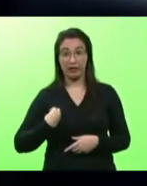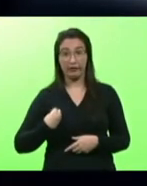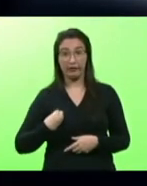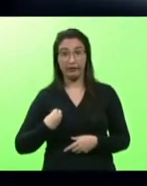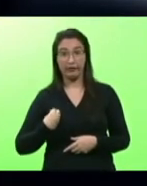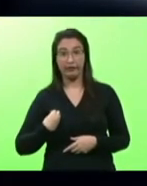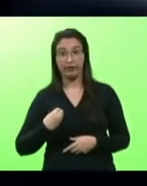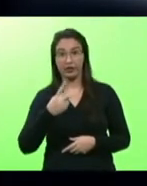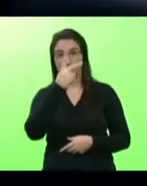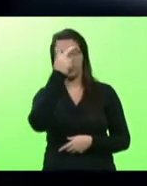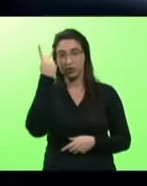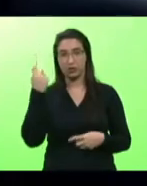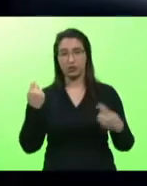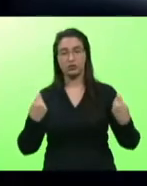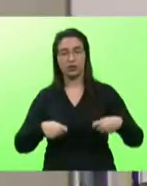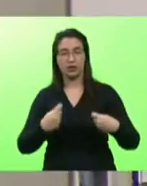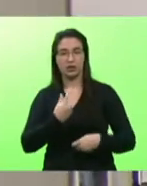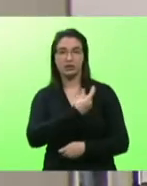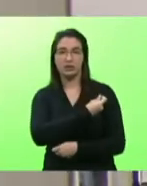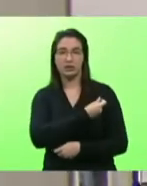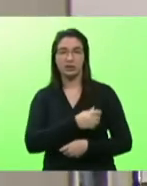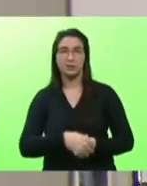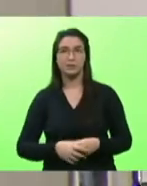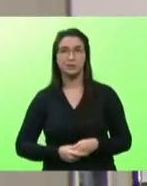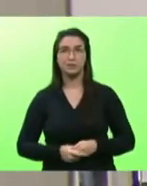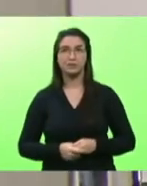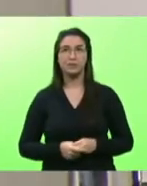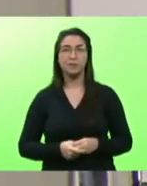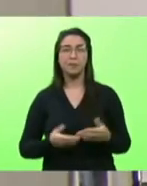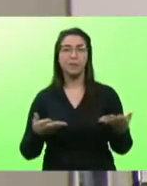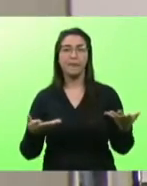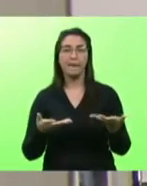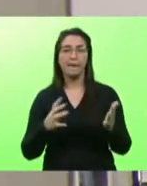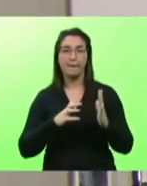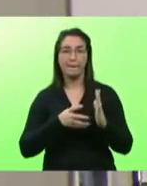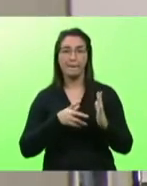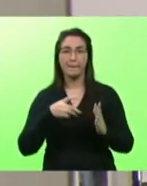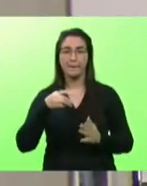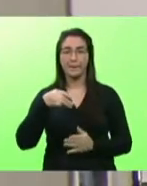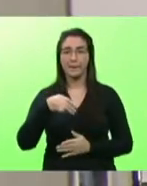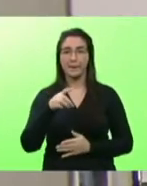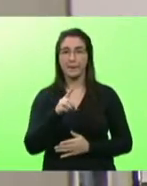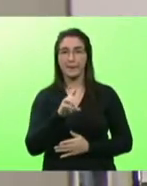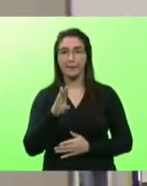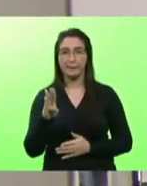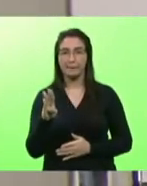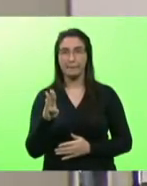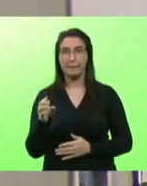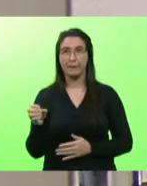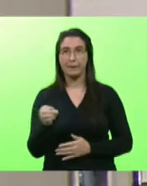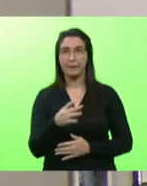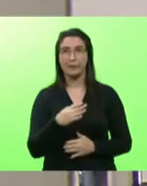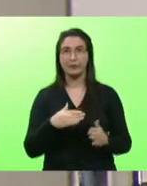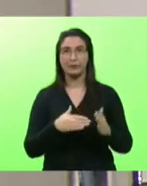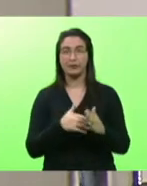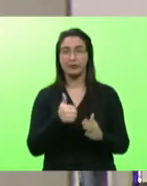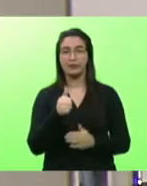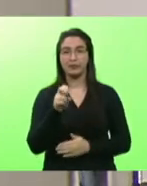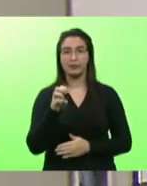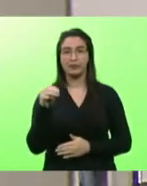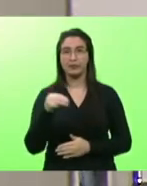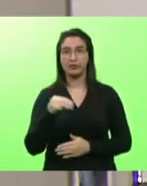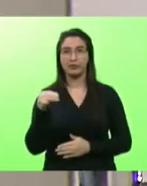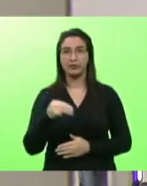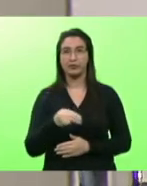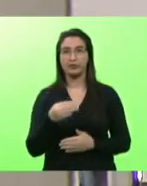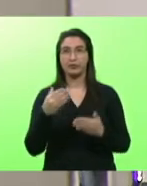muito obrigado senhor presidente próximo horário pertence ao mdb partido novo pelo tempo de 15 minutos fará uso da palavra o deputado